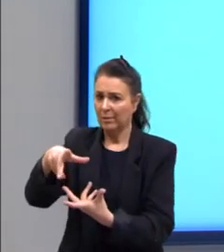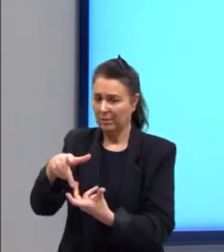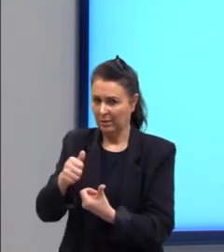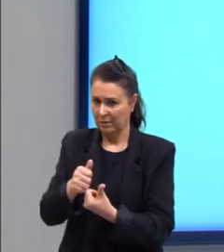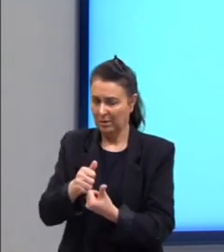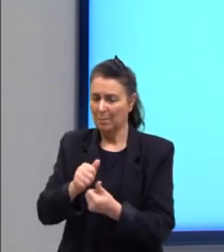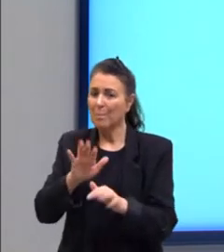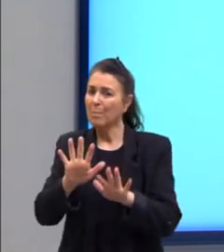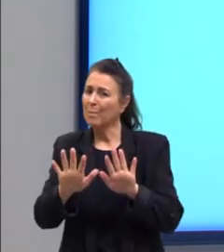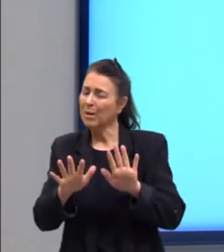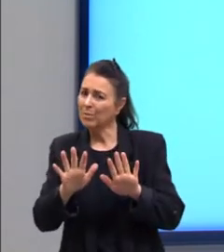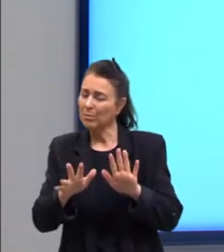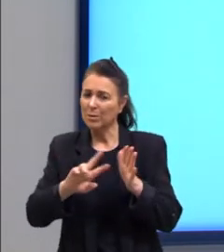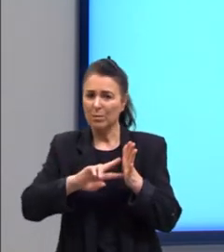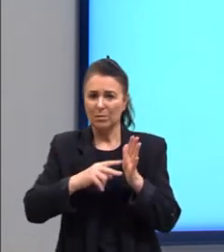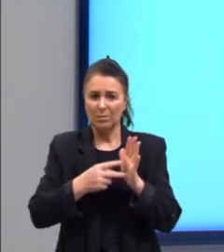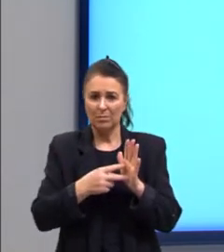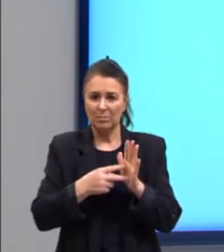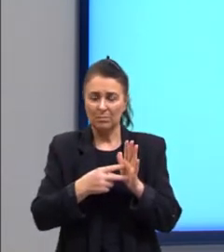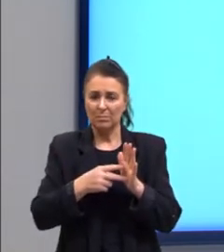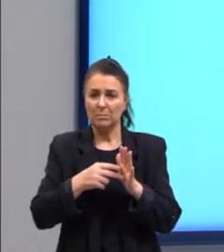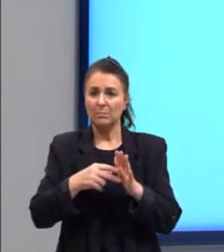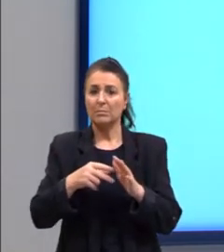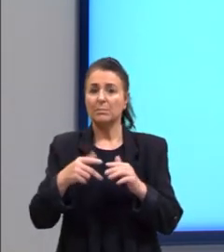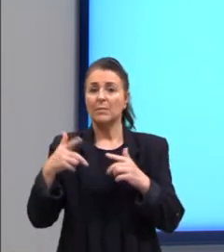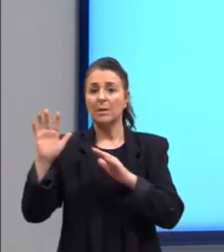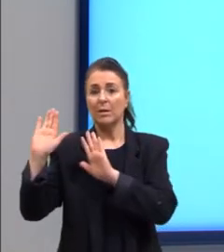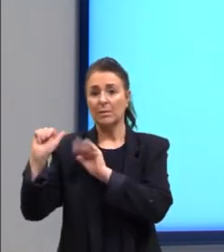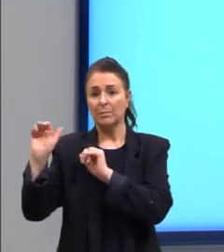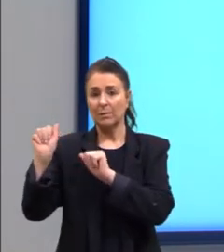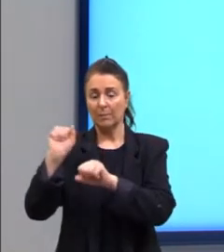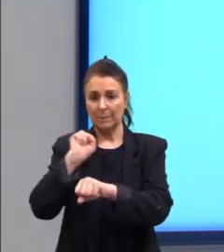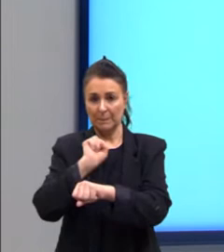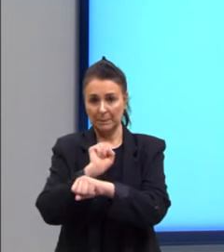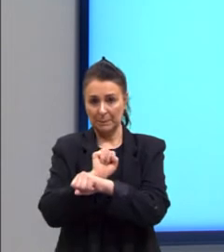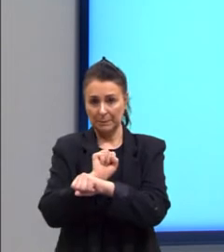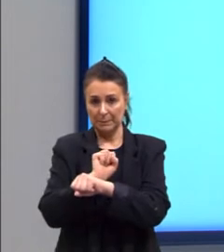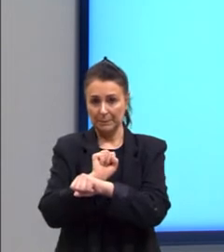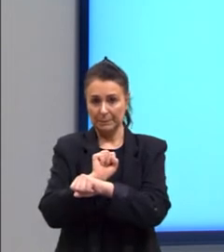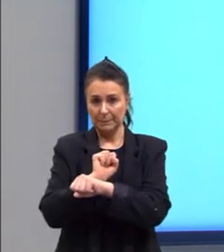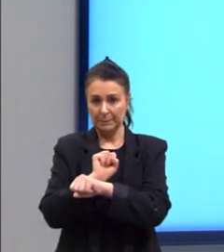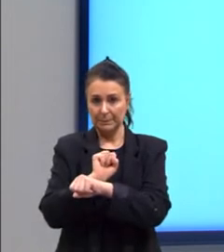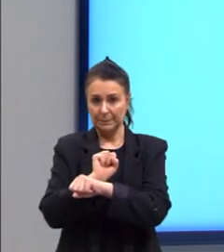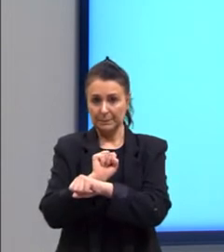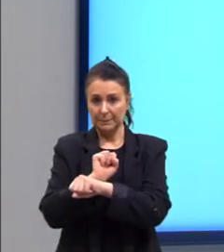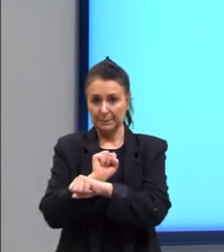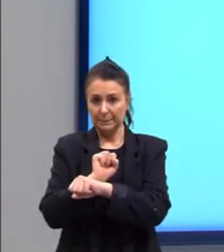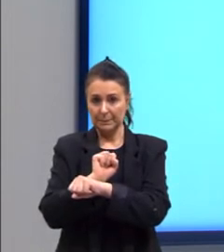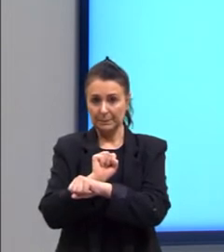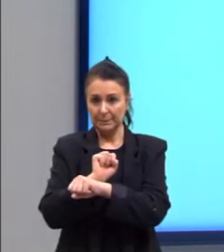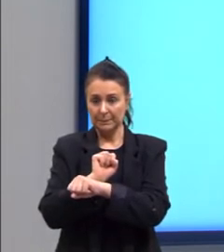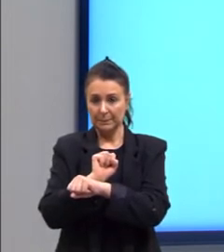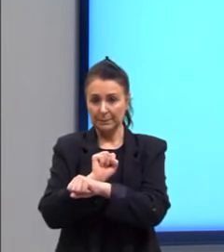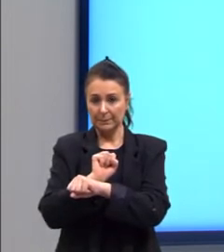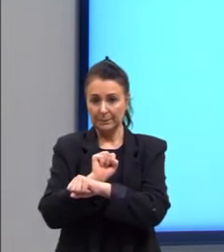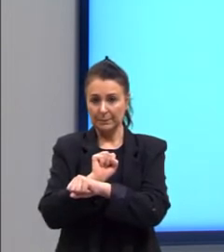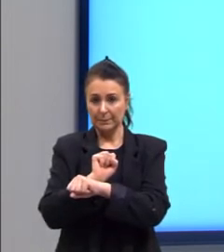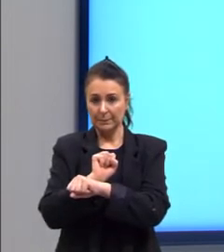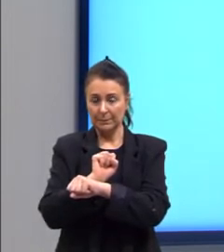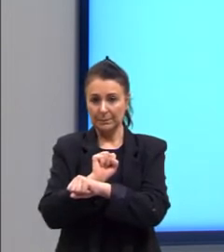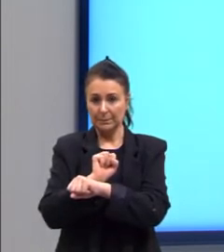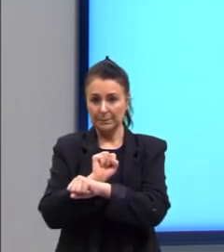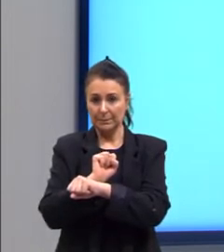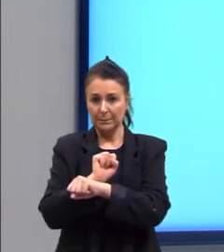E cartas gráficas em constante búsqueda de alternativas para cuidar o meio ambiente.